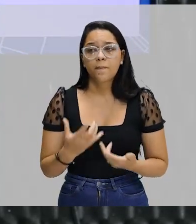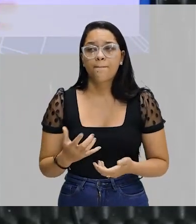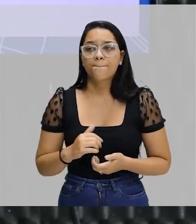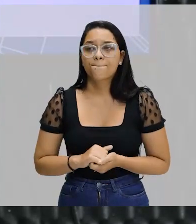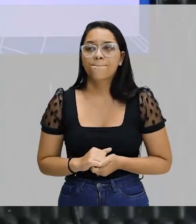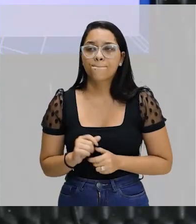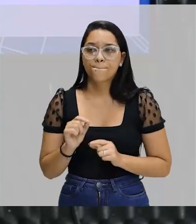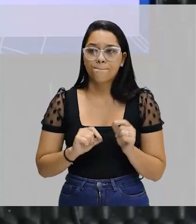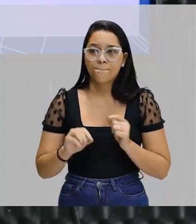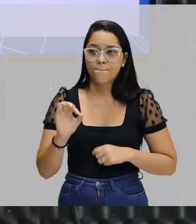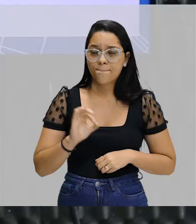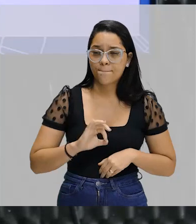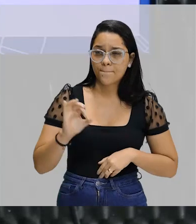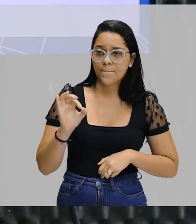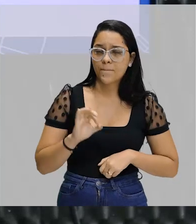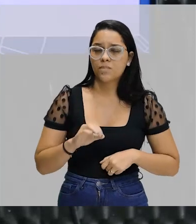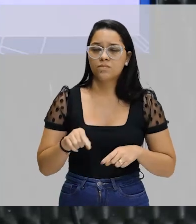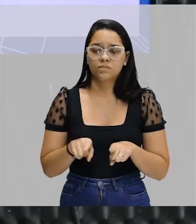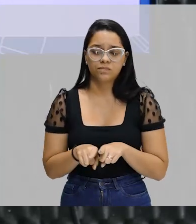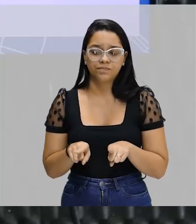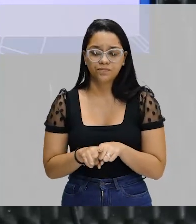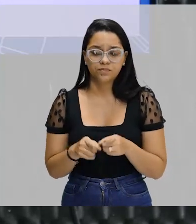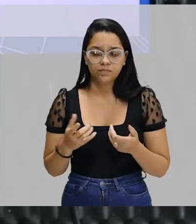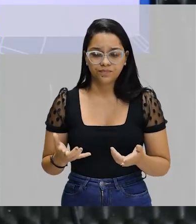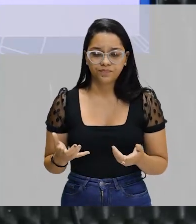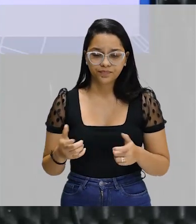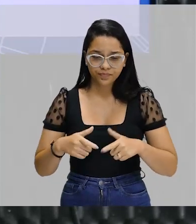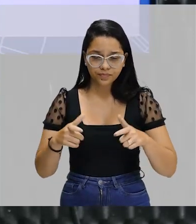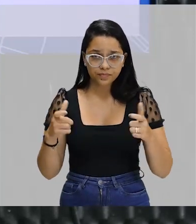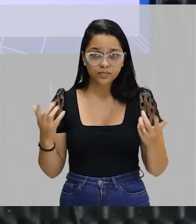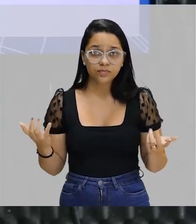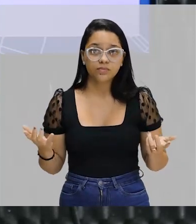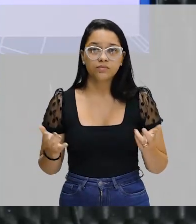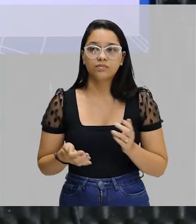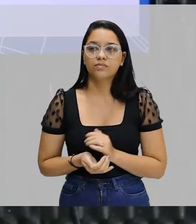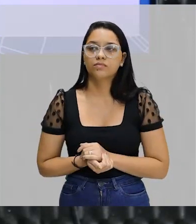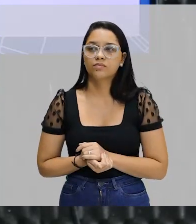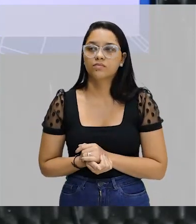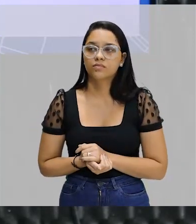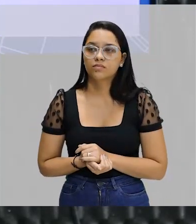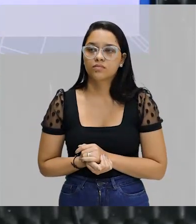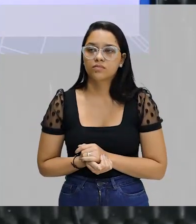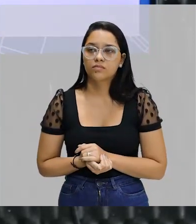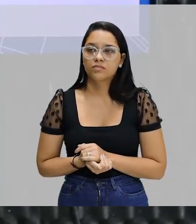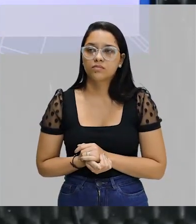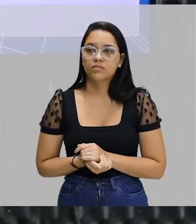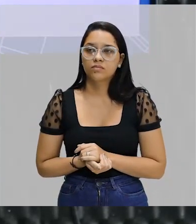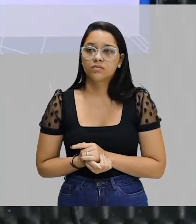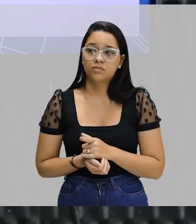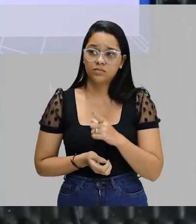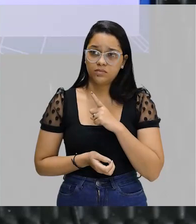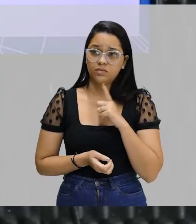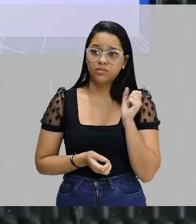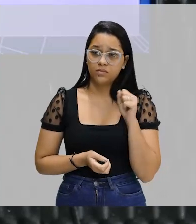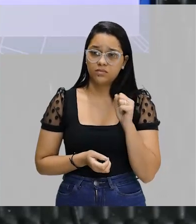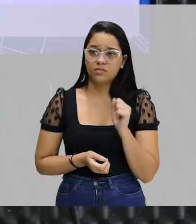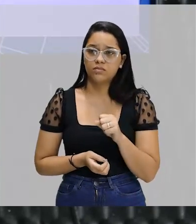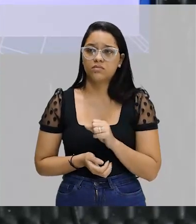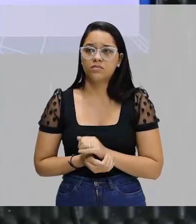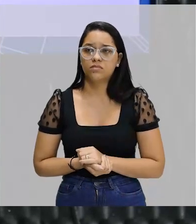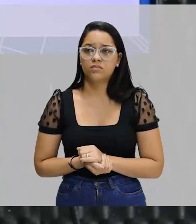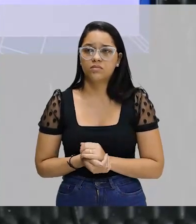a percentagem aumentou, né? Dos que têm acesso.